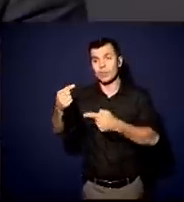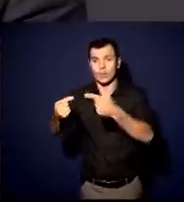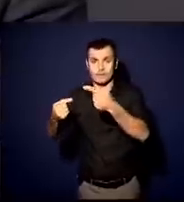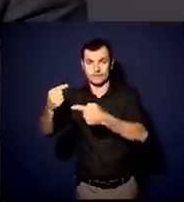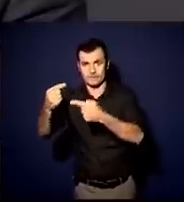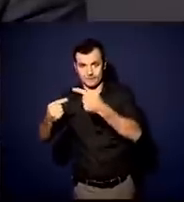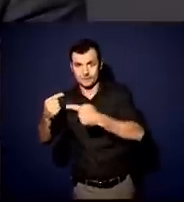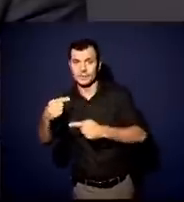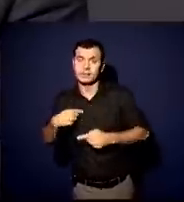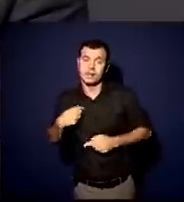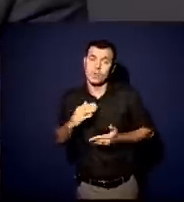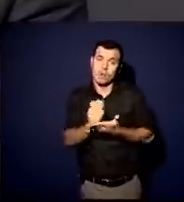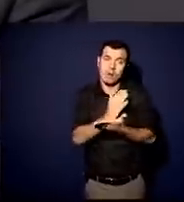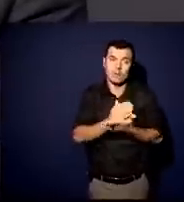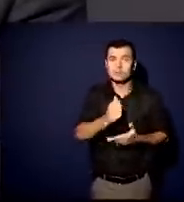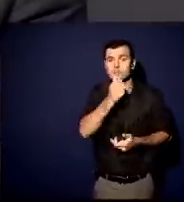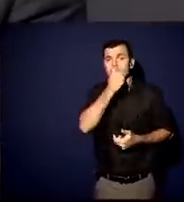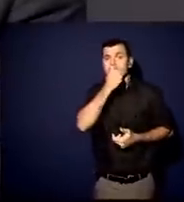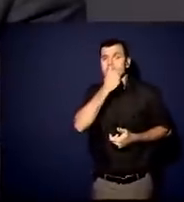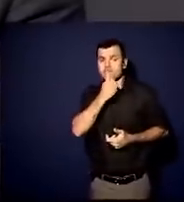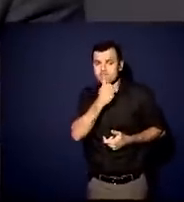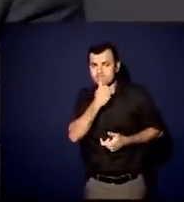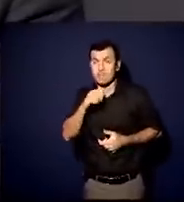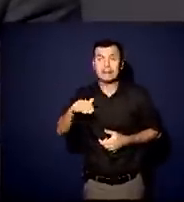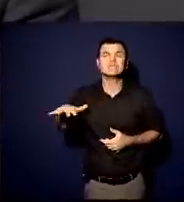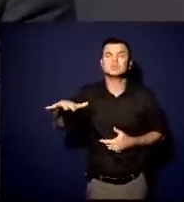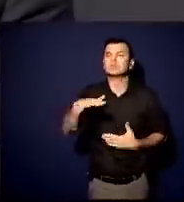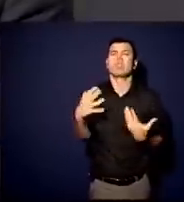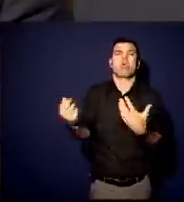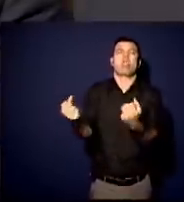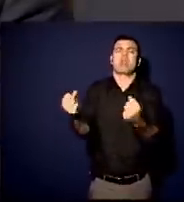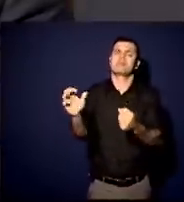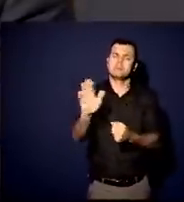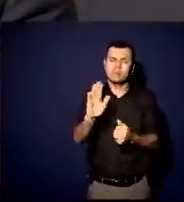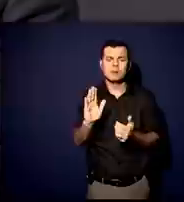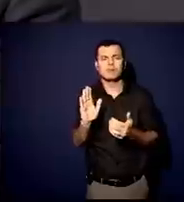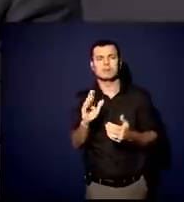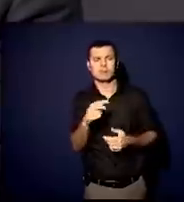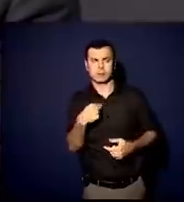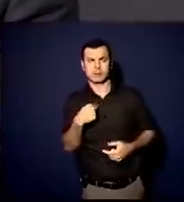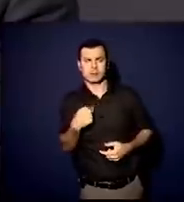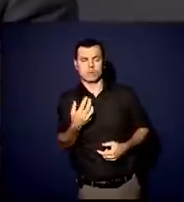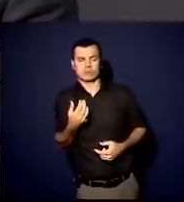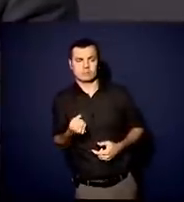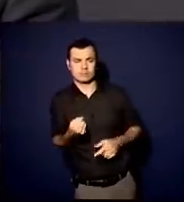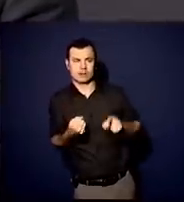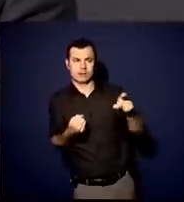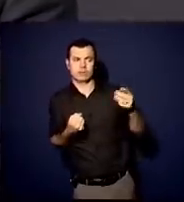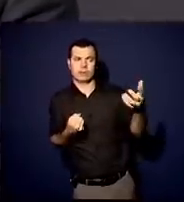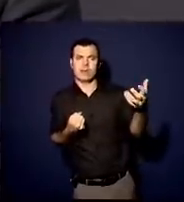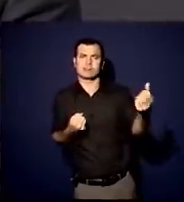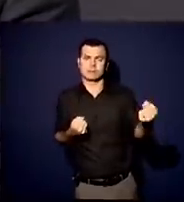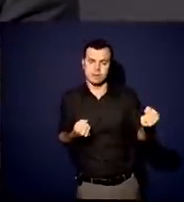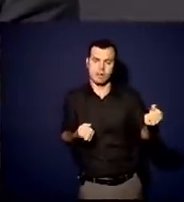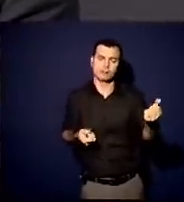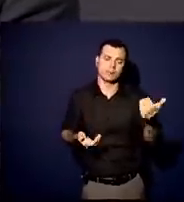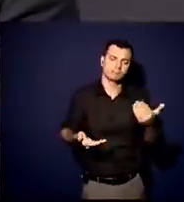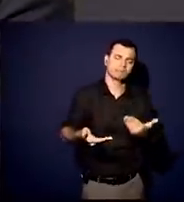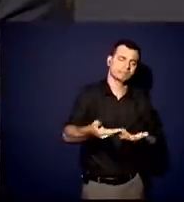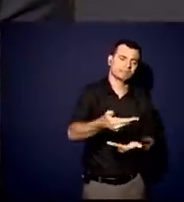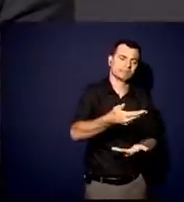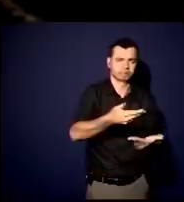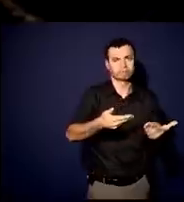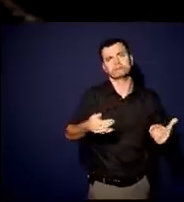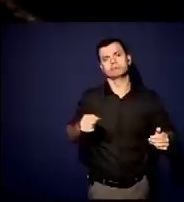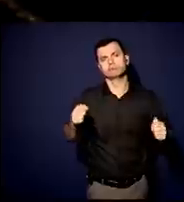pântano. Então, gente faz algumas concessões e preserva a espinha dorsal daquilo que a gente acredita que precisa ser feito.